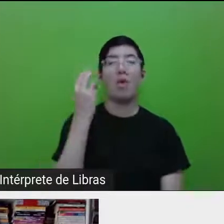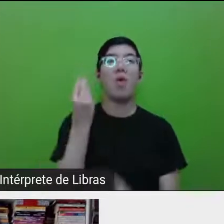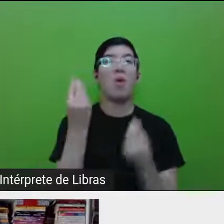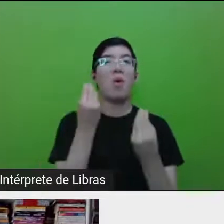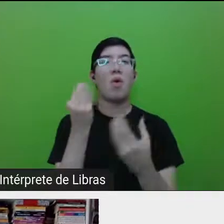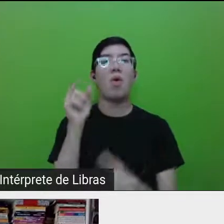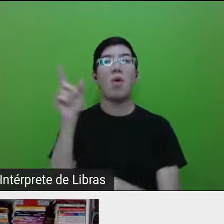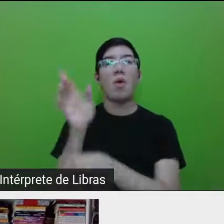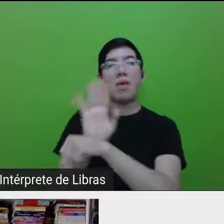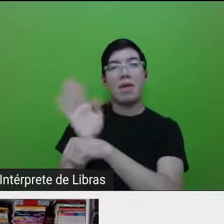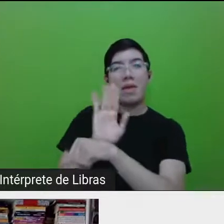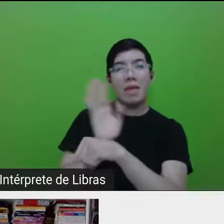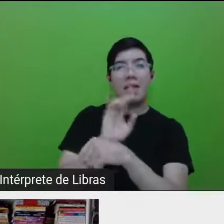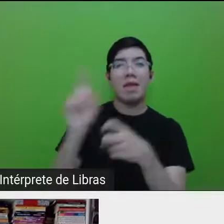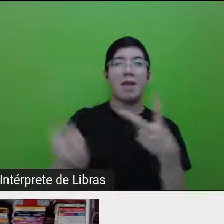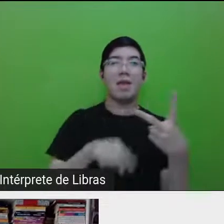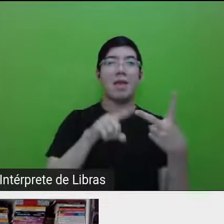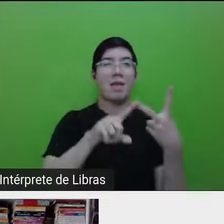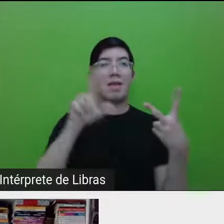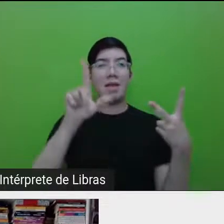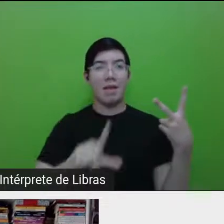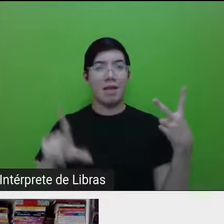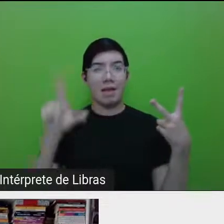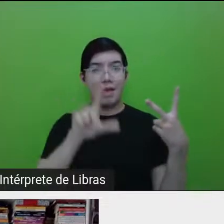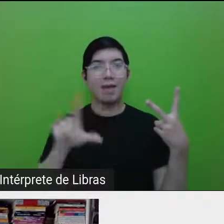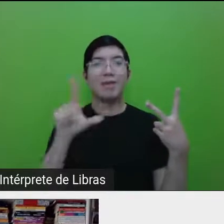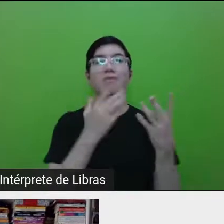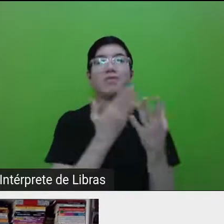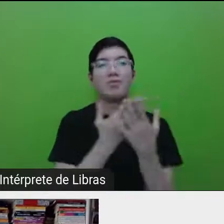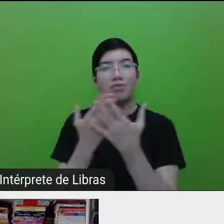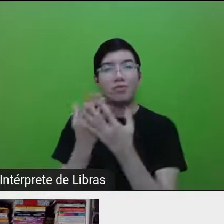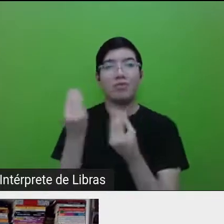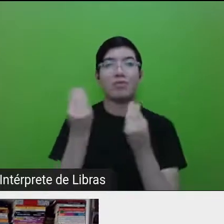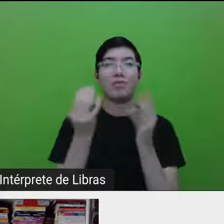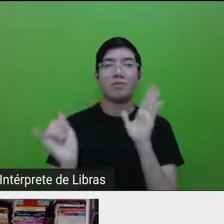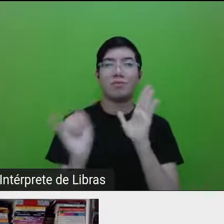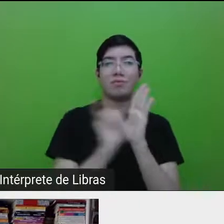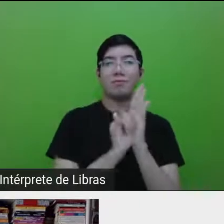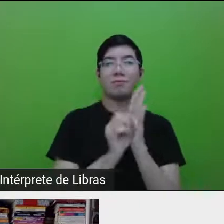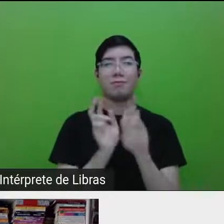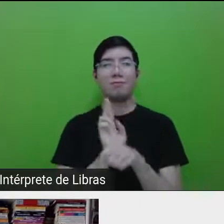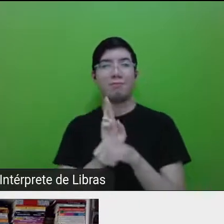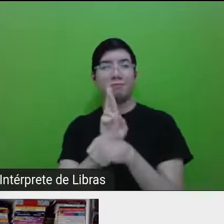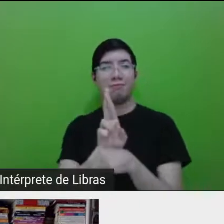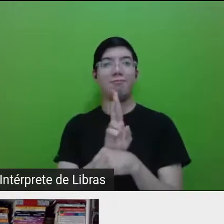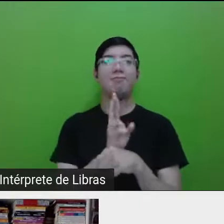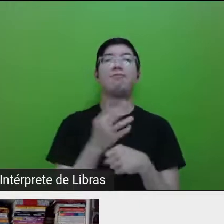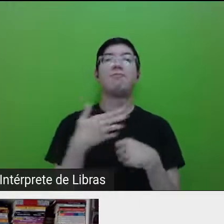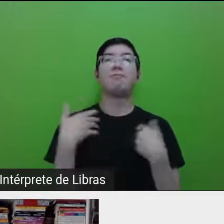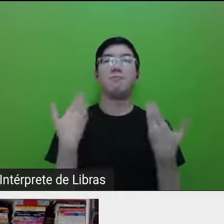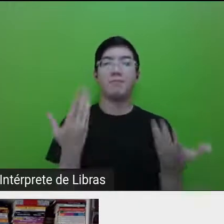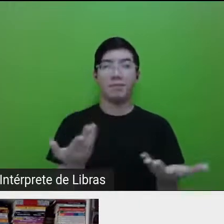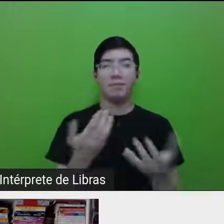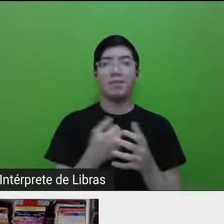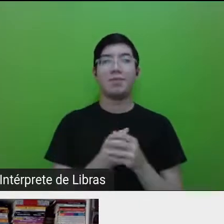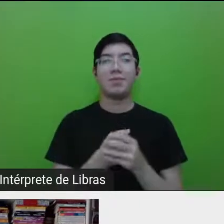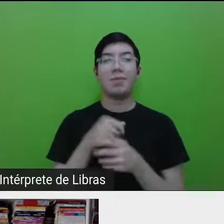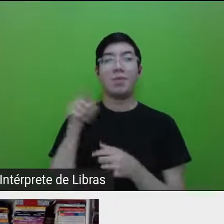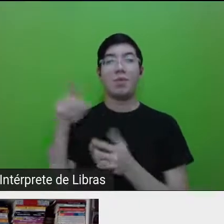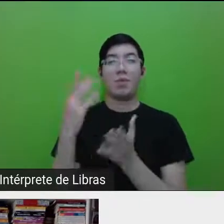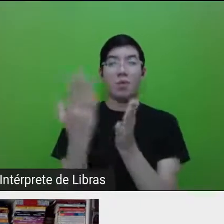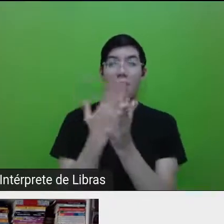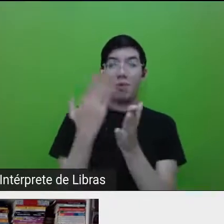literatura, focando questões ligadas aos conceitos de identidade e representação. Como esse livro, A Filha Perdida,